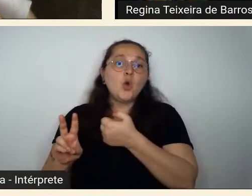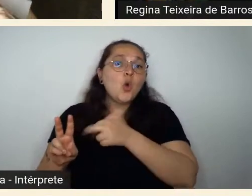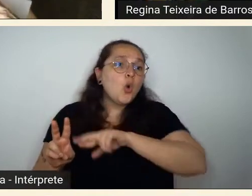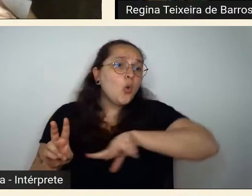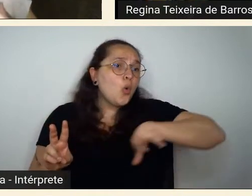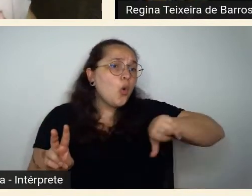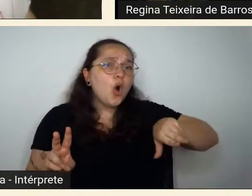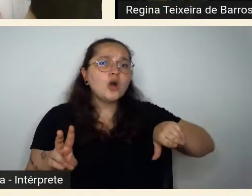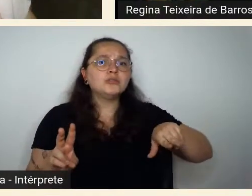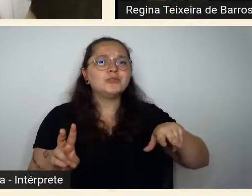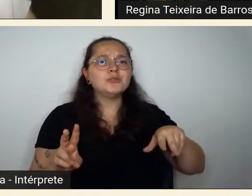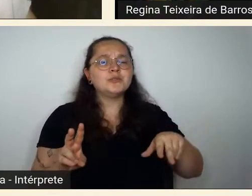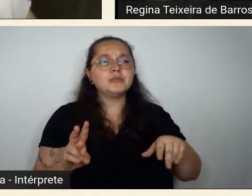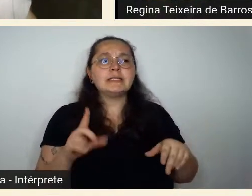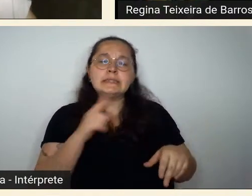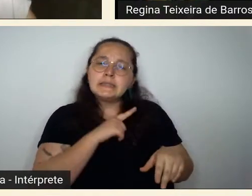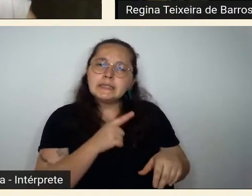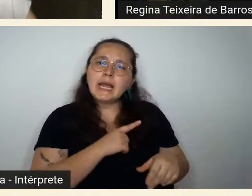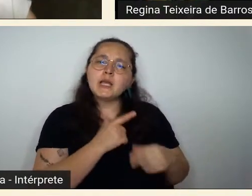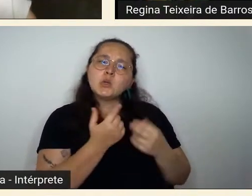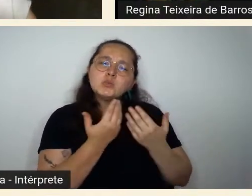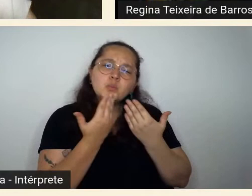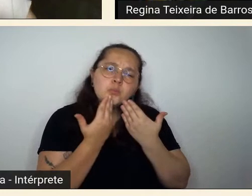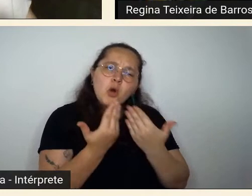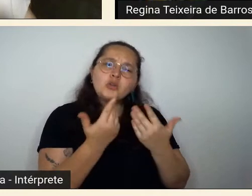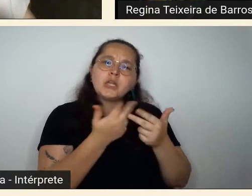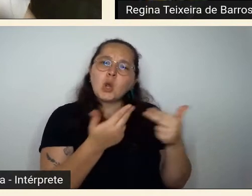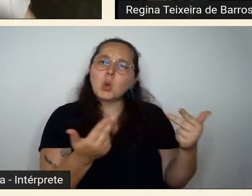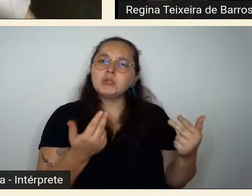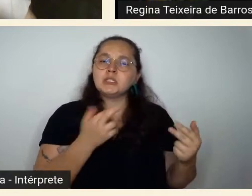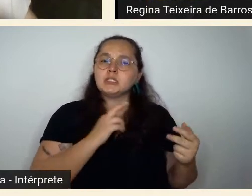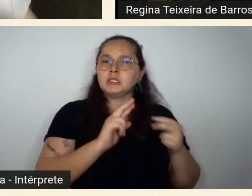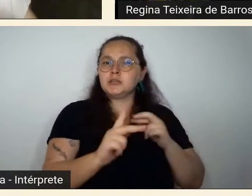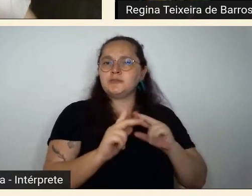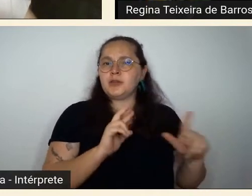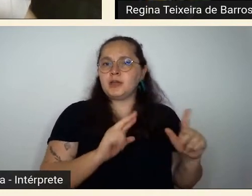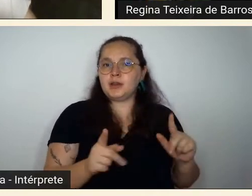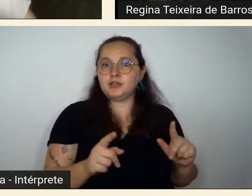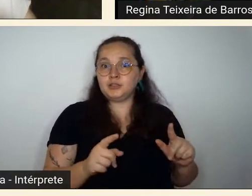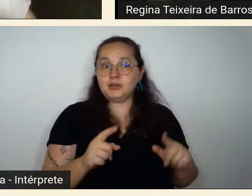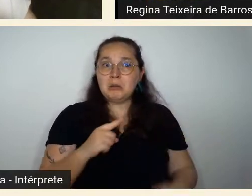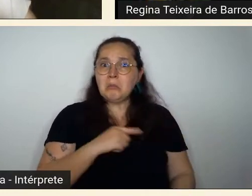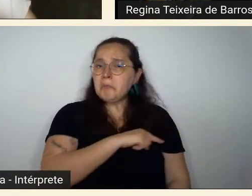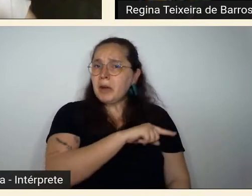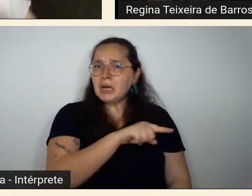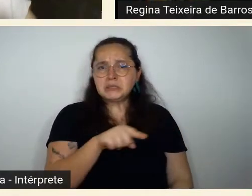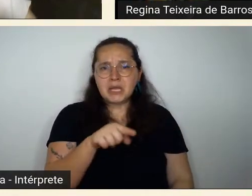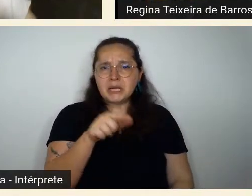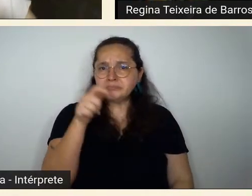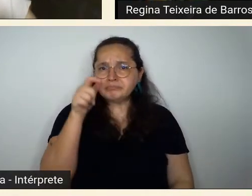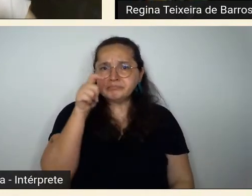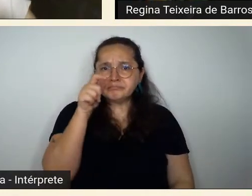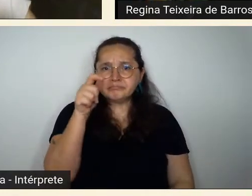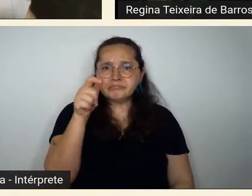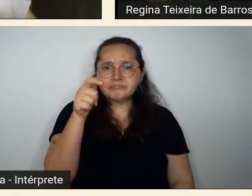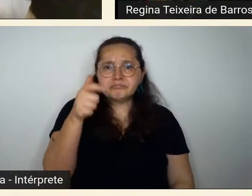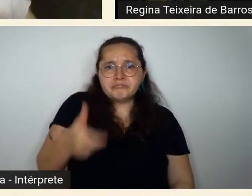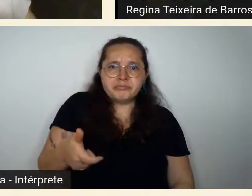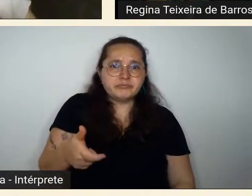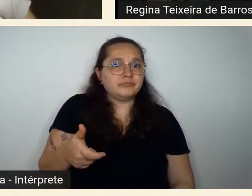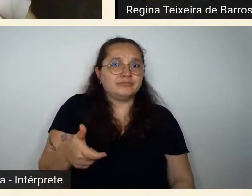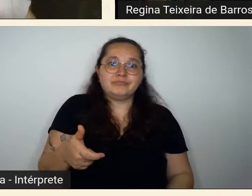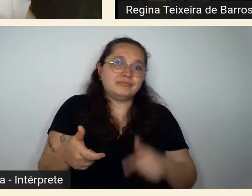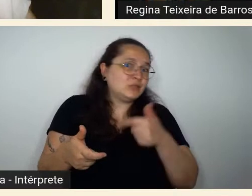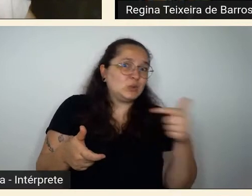alguma coisa diferenciada mas mostram justamente que eles não têm nenhum interesse em ser